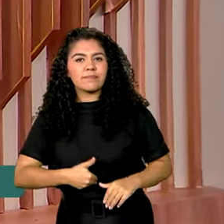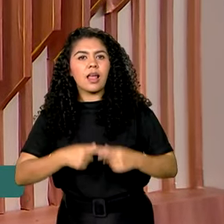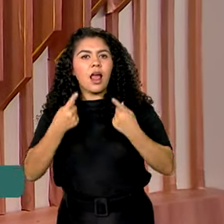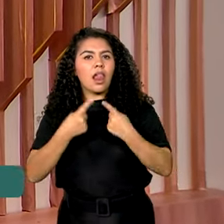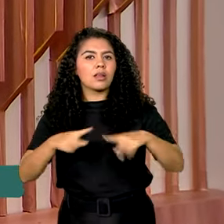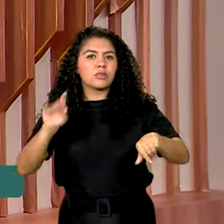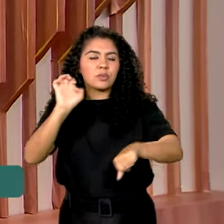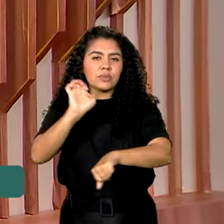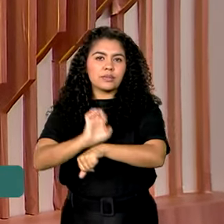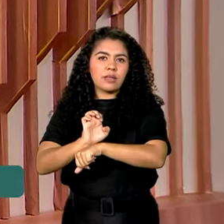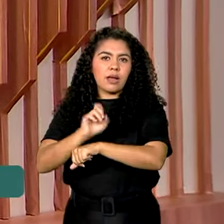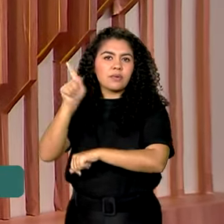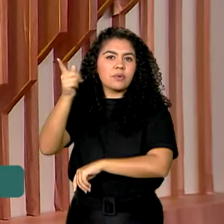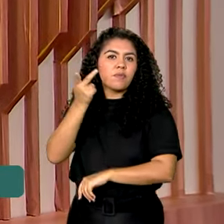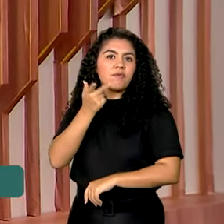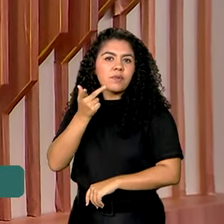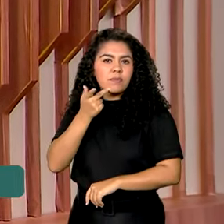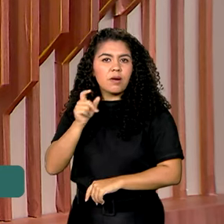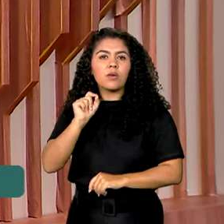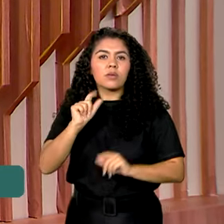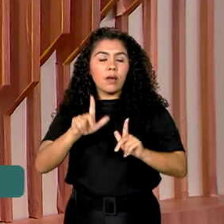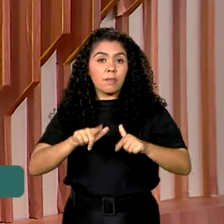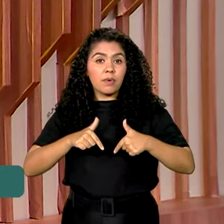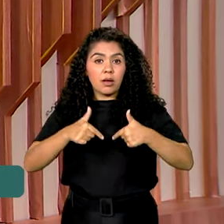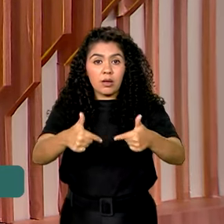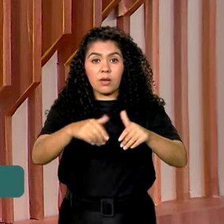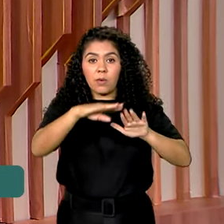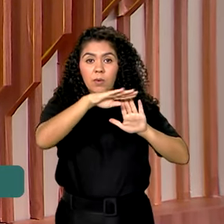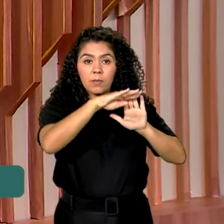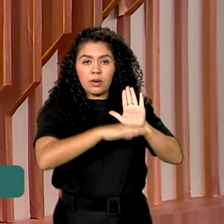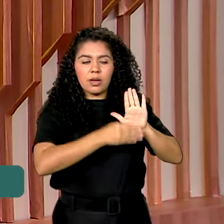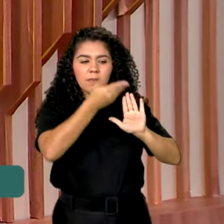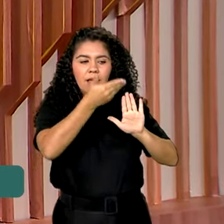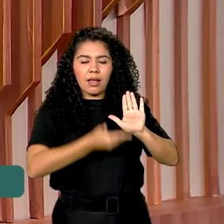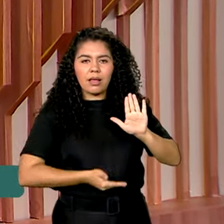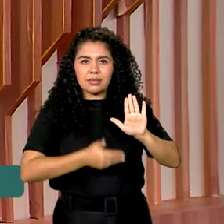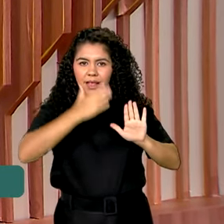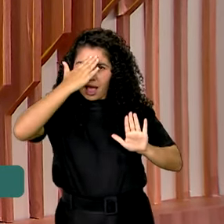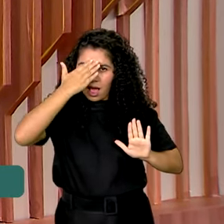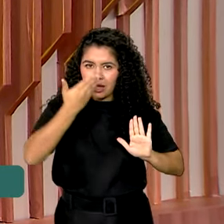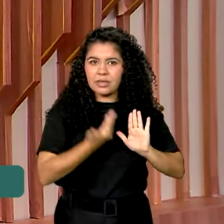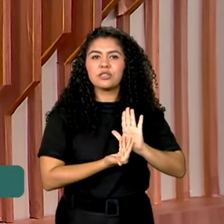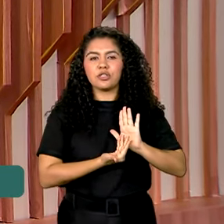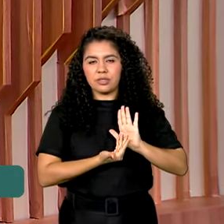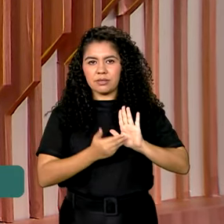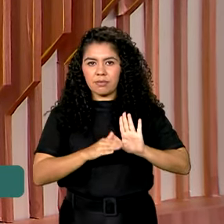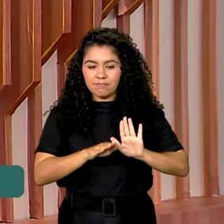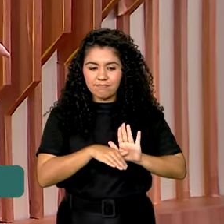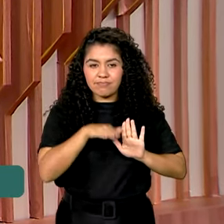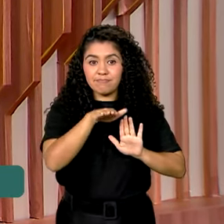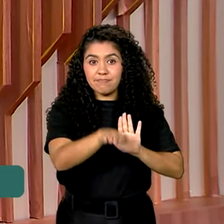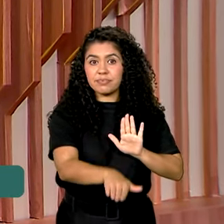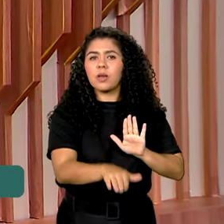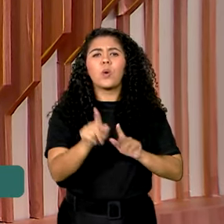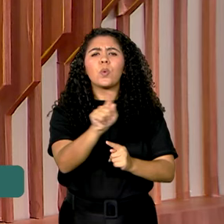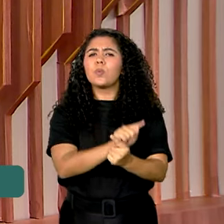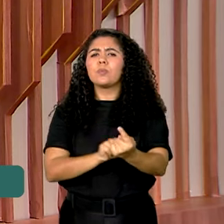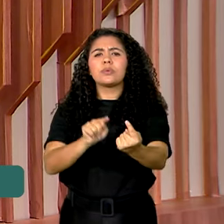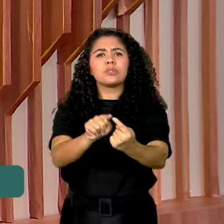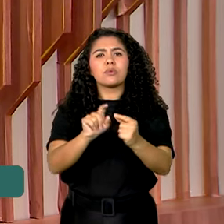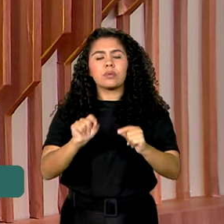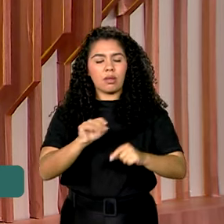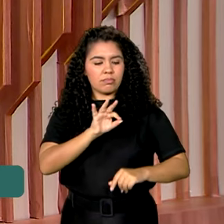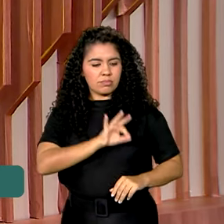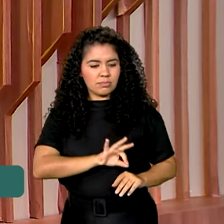em Fortaleza, no Ceará, a fase operacional do programa Acredita no Primeiro Passo. O objetivo é aumentar